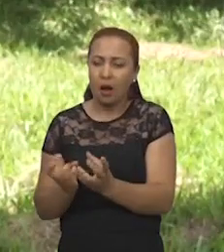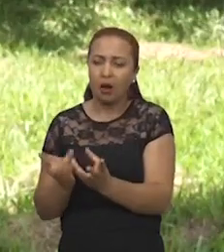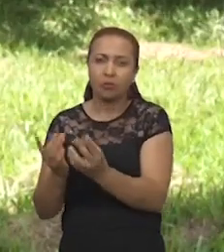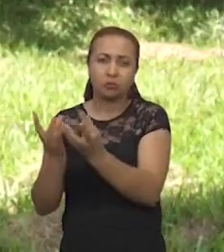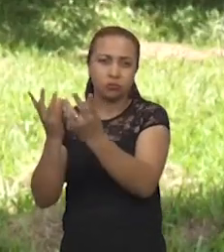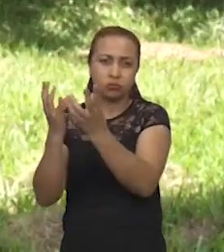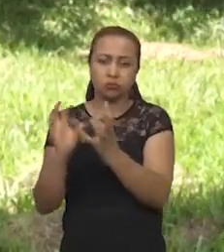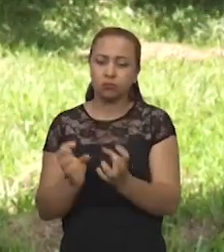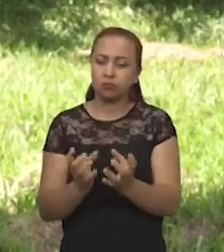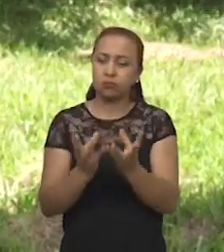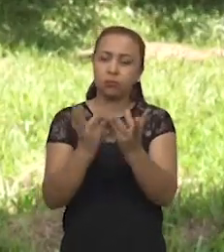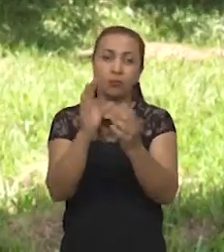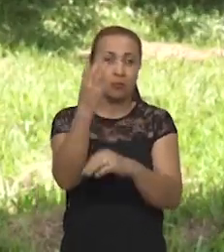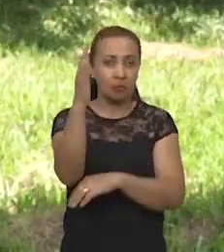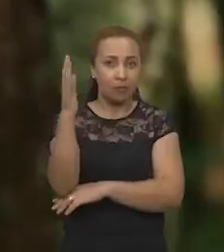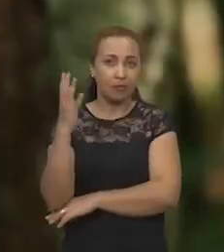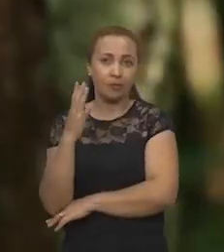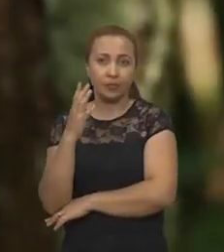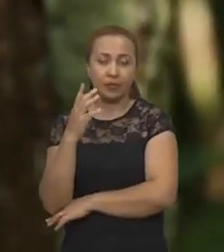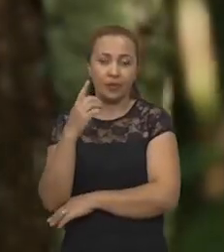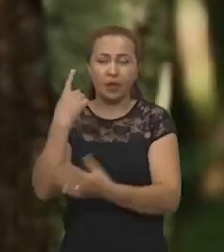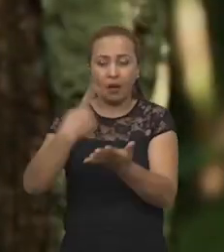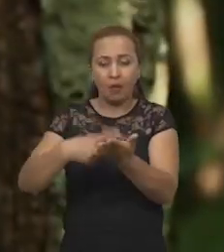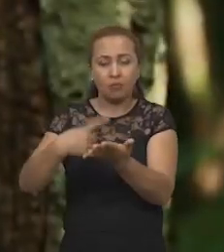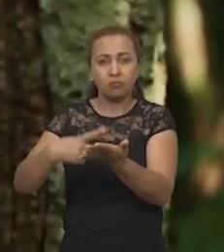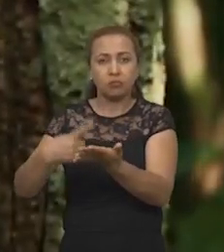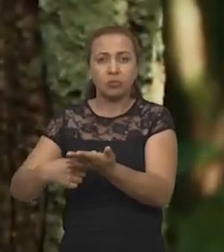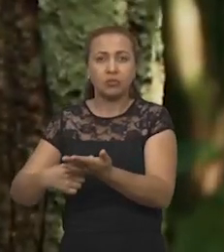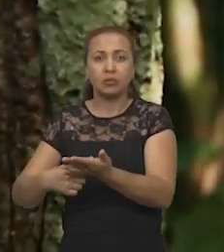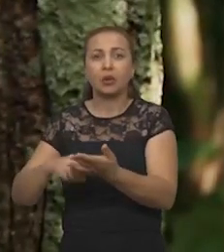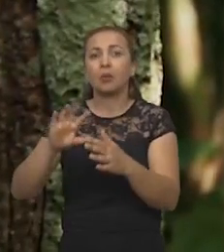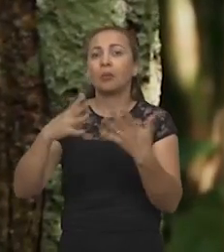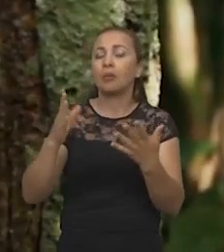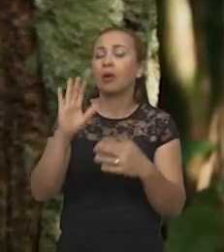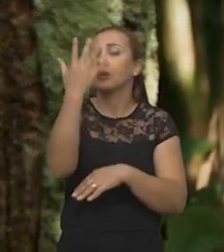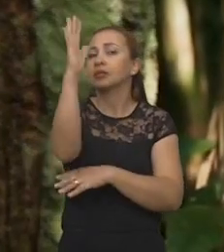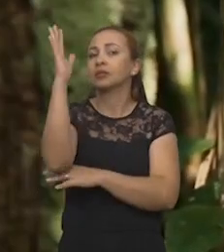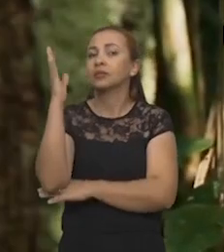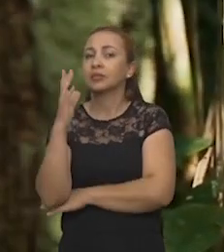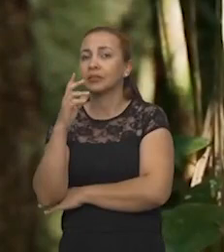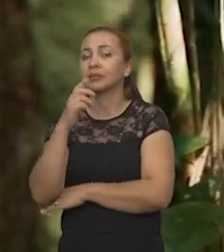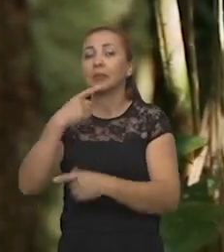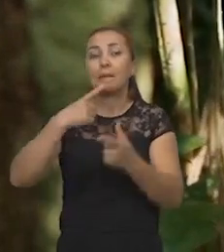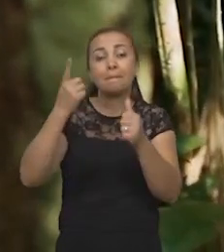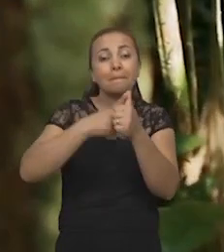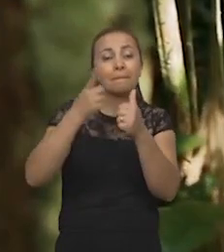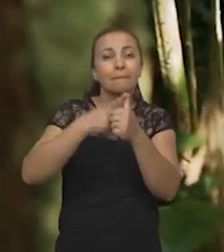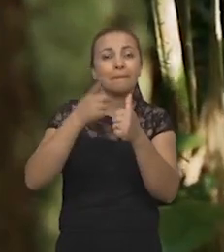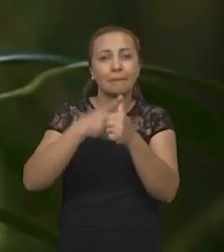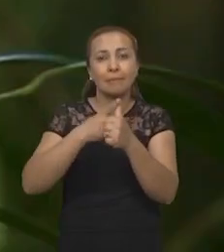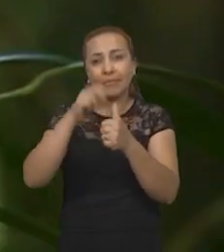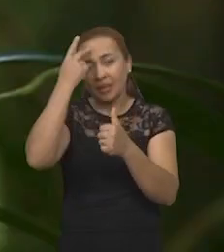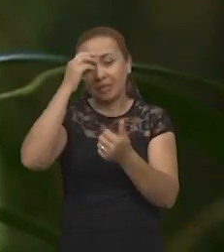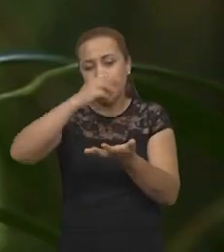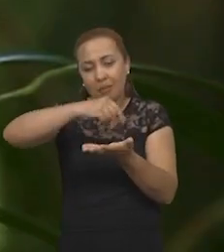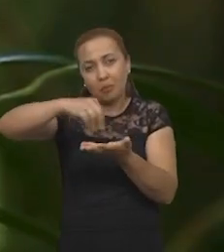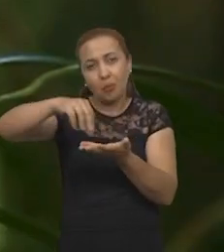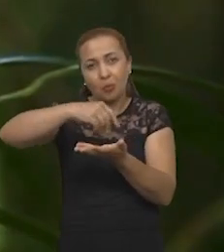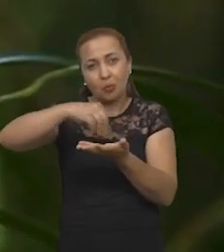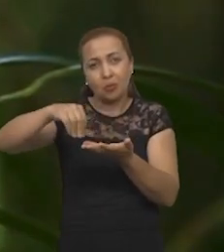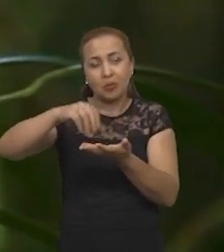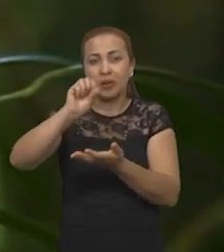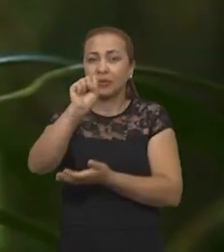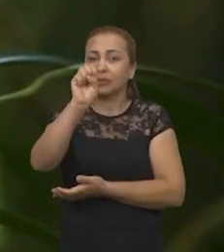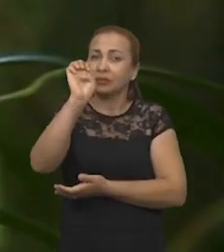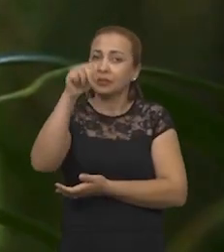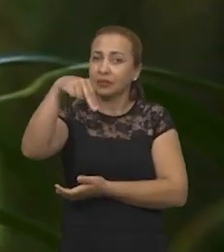arbóreas ameaçadas de extinção, marcar as matrizes, árvores matrizes para a produção de sementes dessas espécies, a